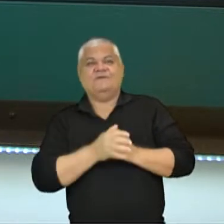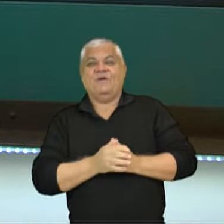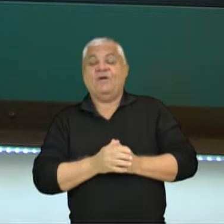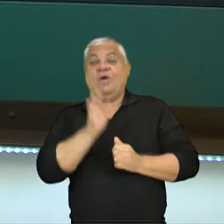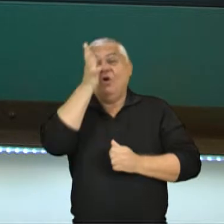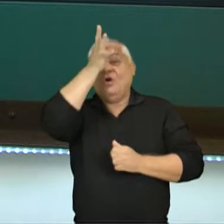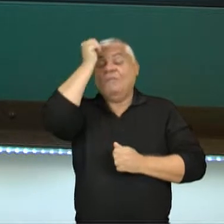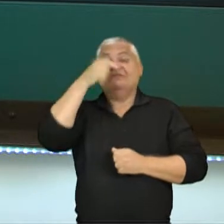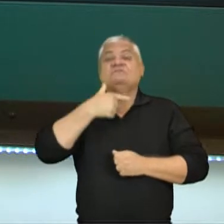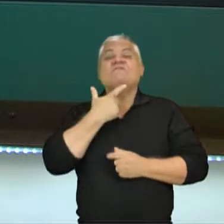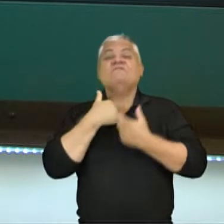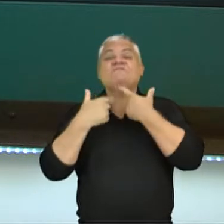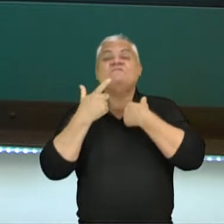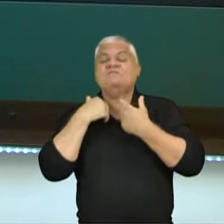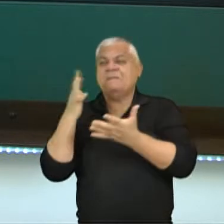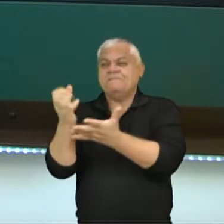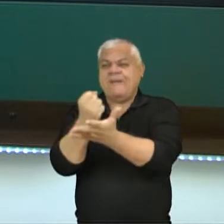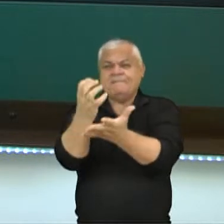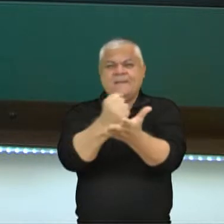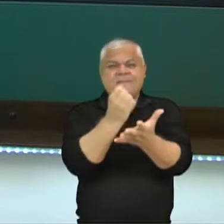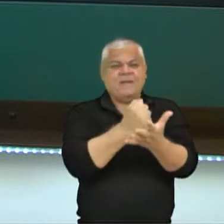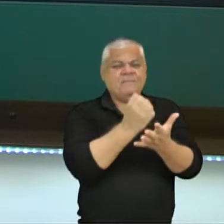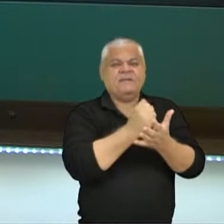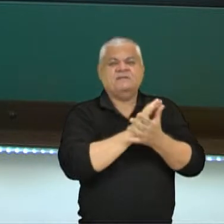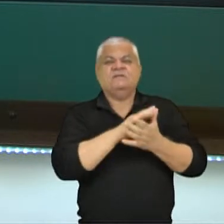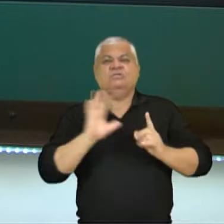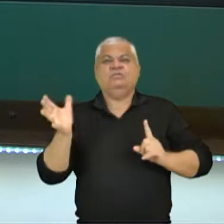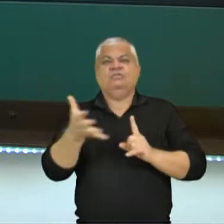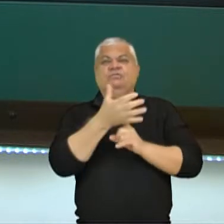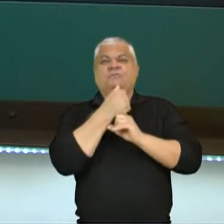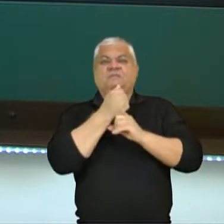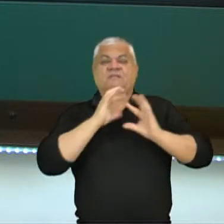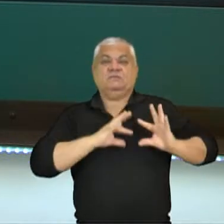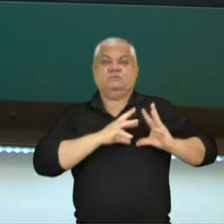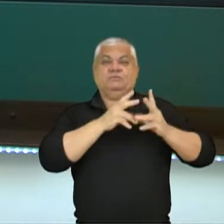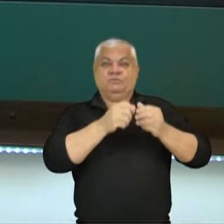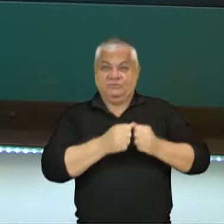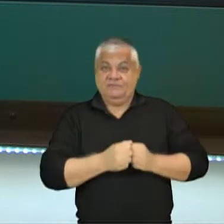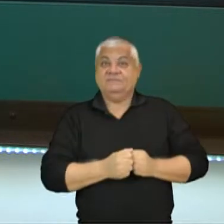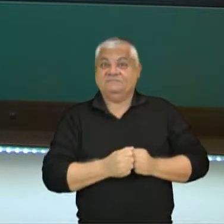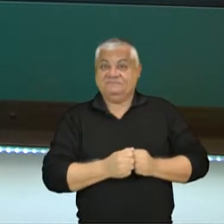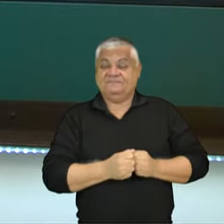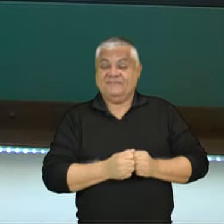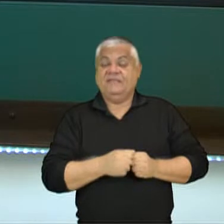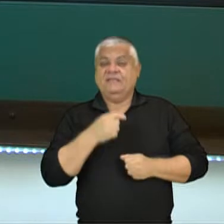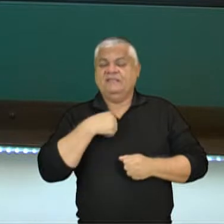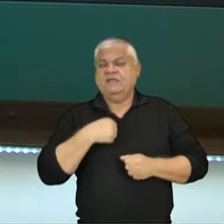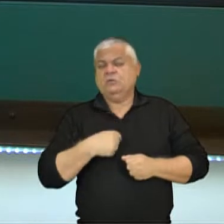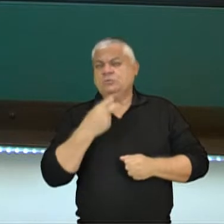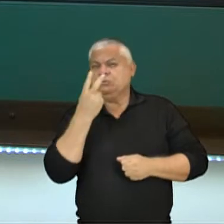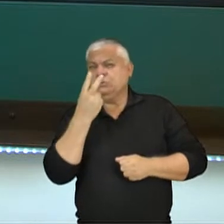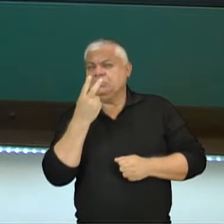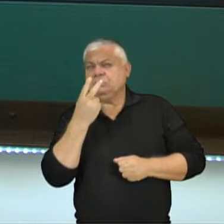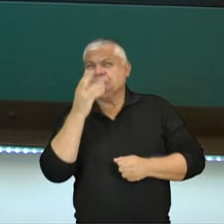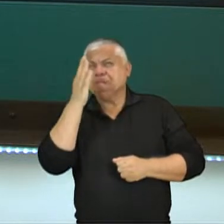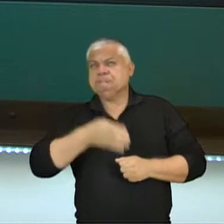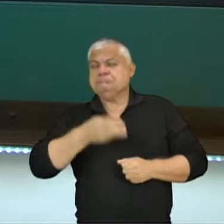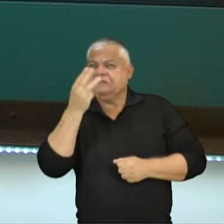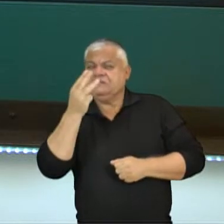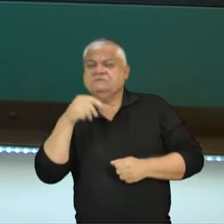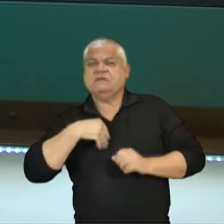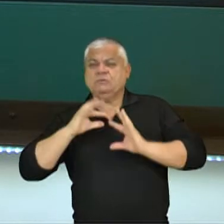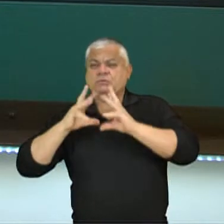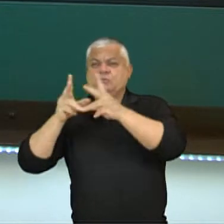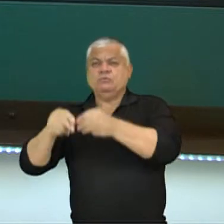Ele queria conquistar tudo o que estava à sua volta. Tanto é que no mundo antigo, digamos que dois terços do mundo conhecido na época era